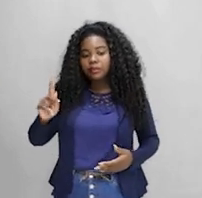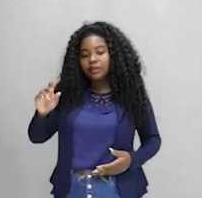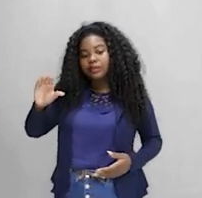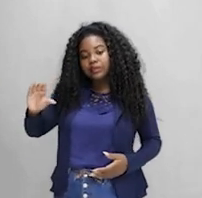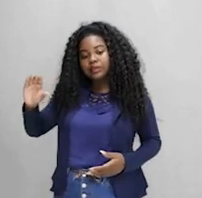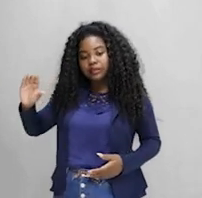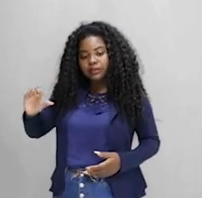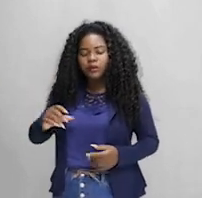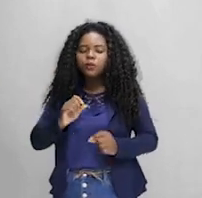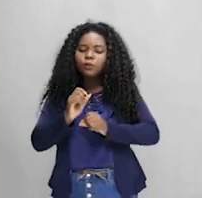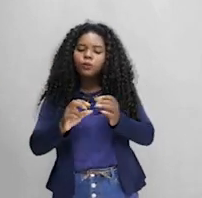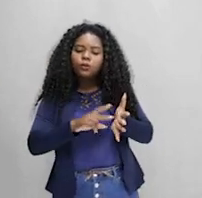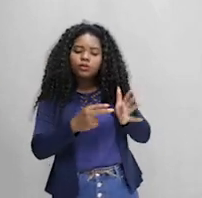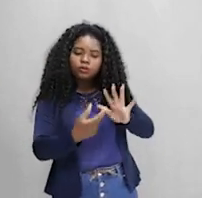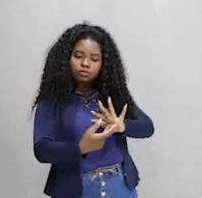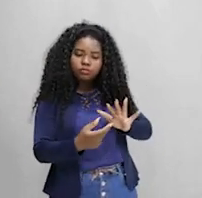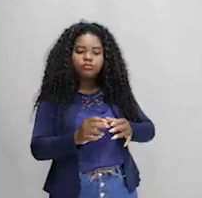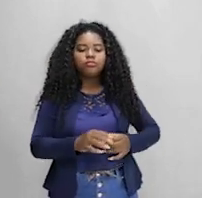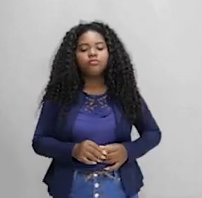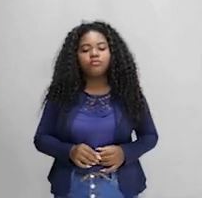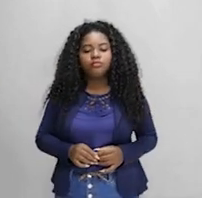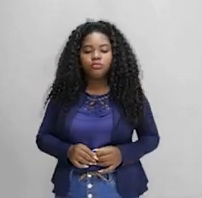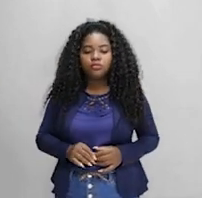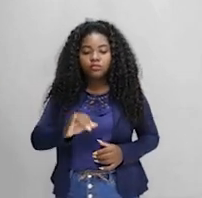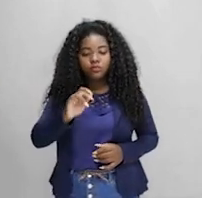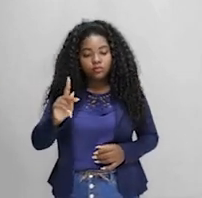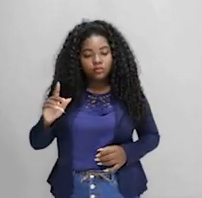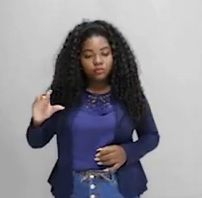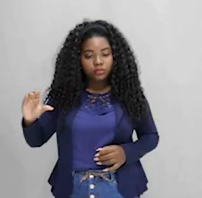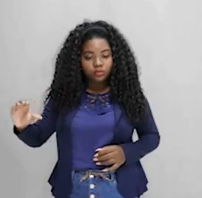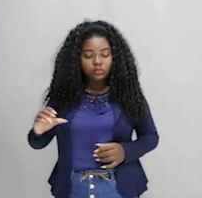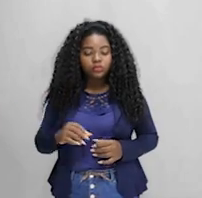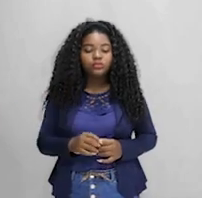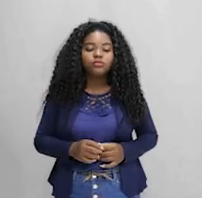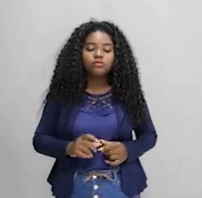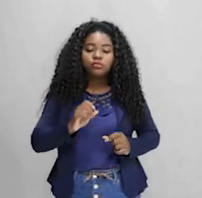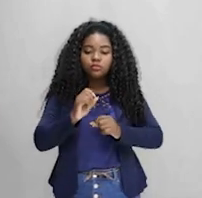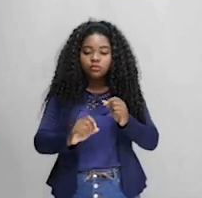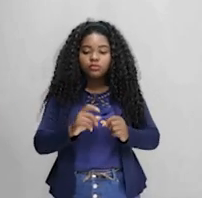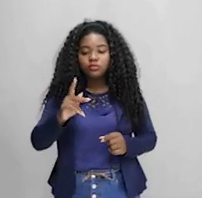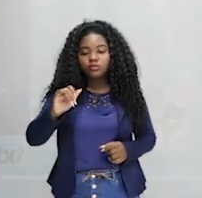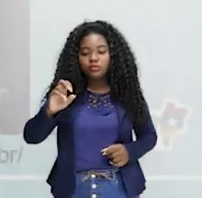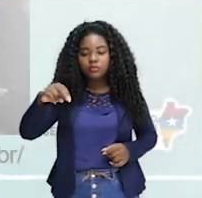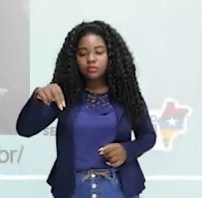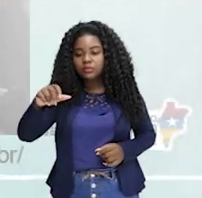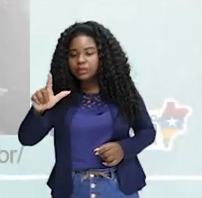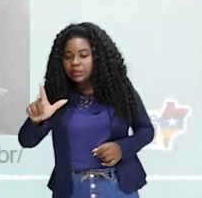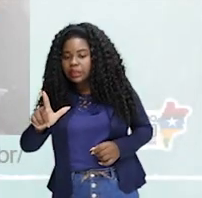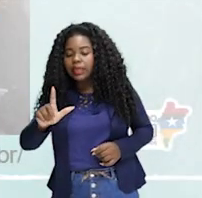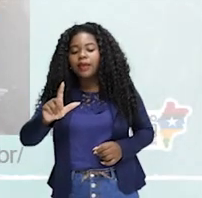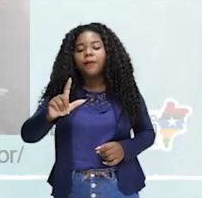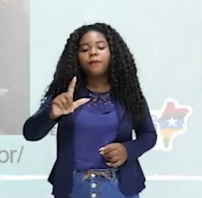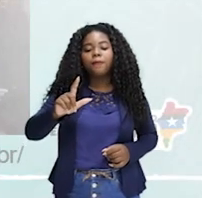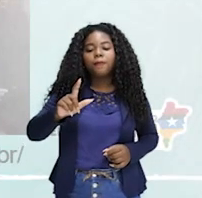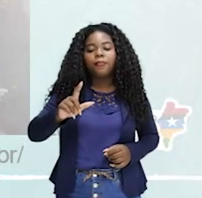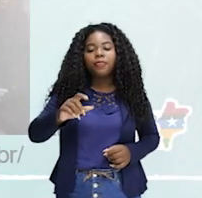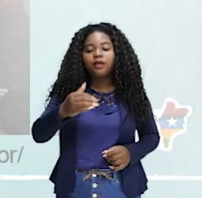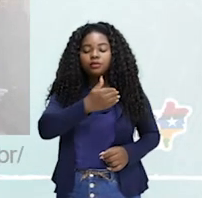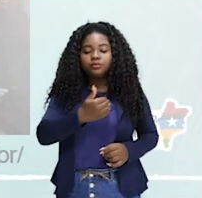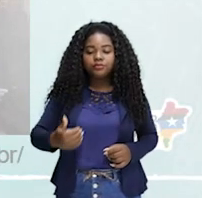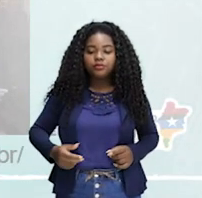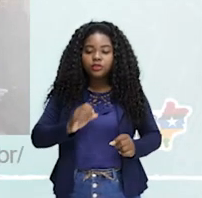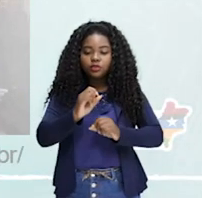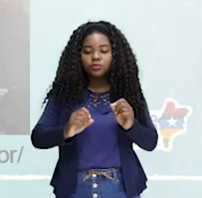significa essa círcula? Galera, o IPCC é o famoso painel intergovernamental sobre mudanças